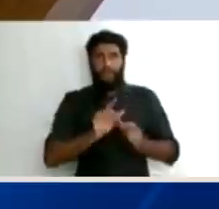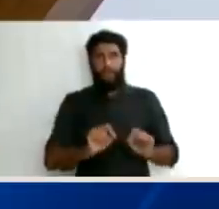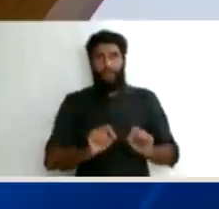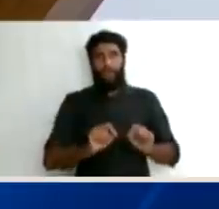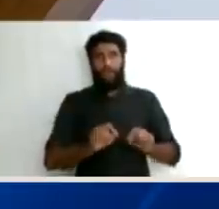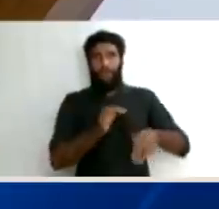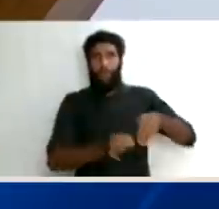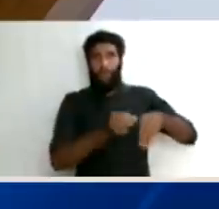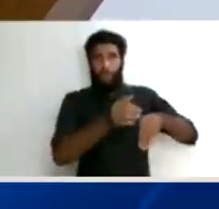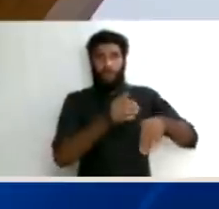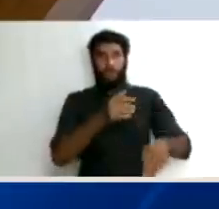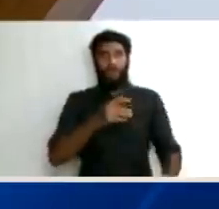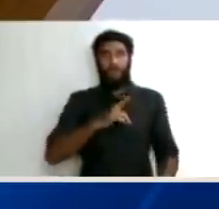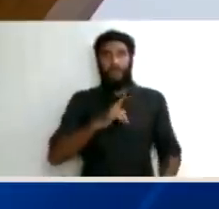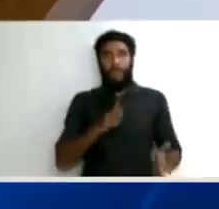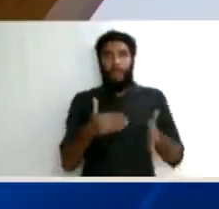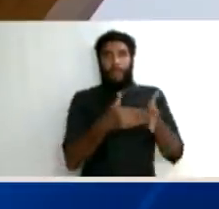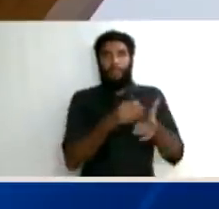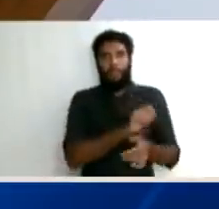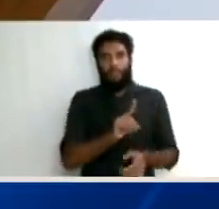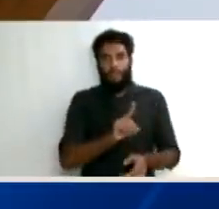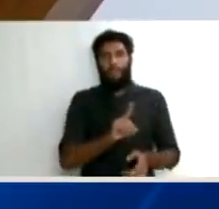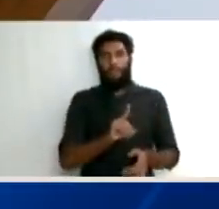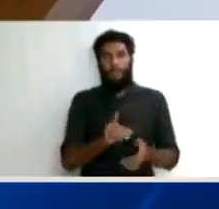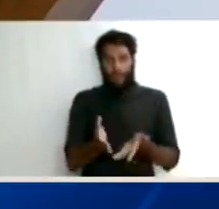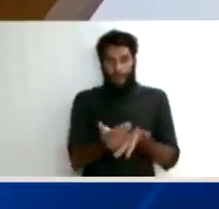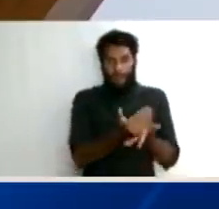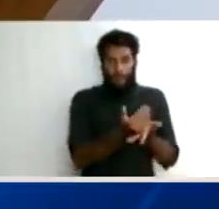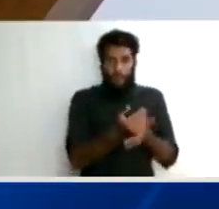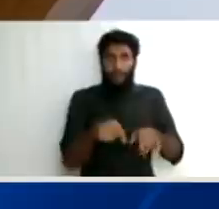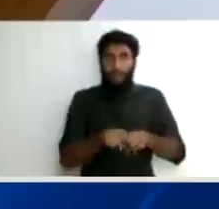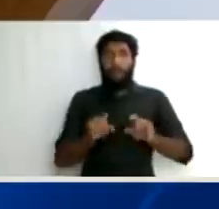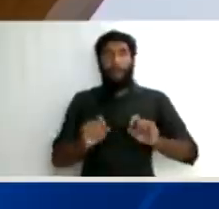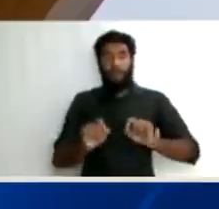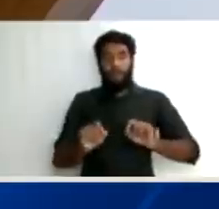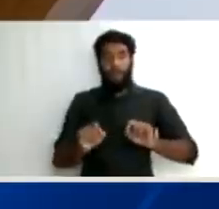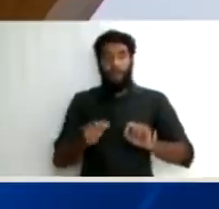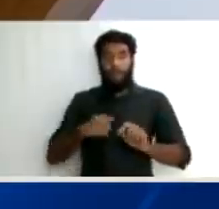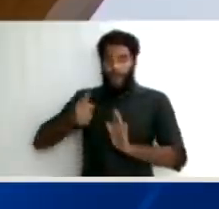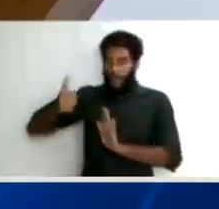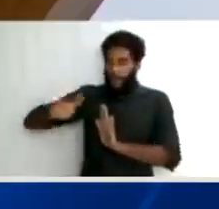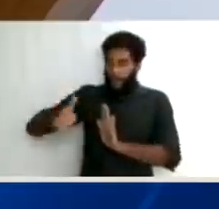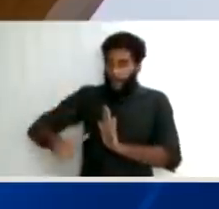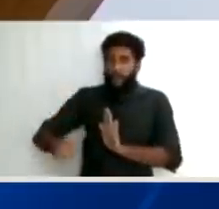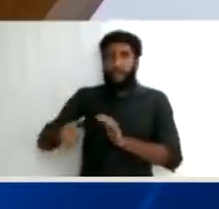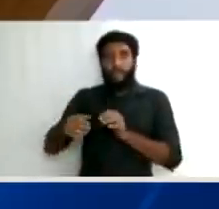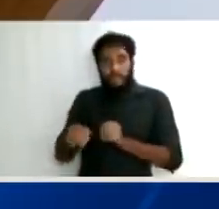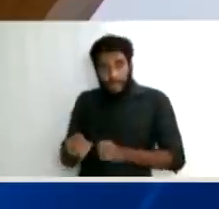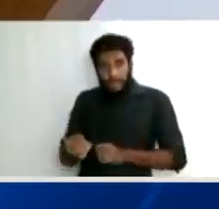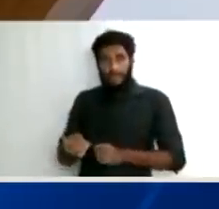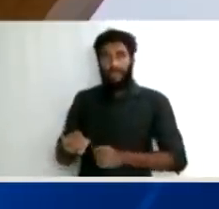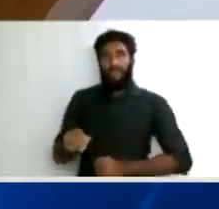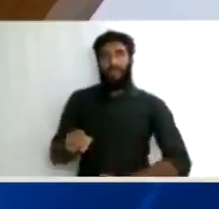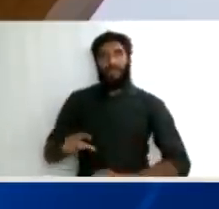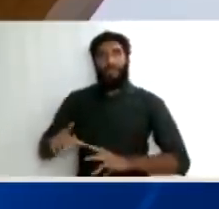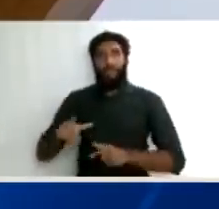repetidas. Então, no que diz respeito a isso, não, não é caso de indenização, se não toda pessoa que fosse absolvida ou que fosse